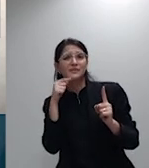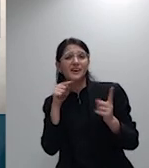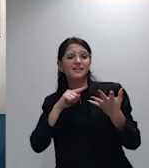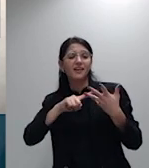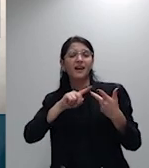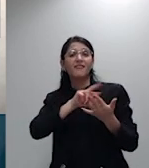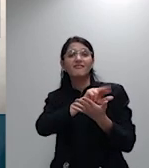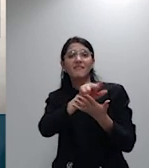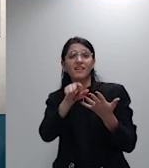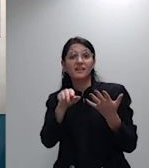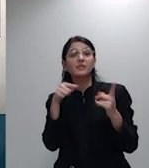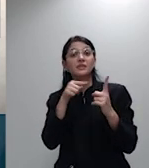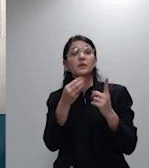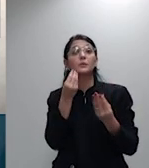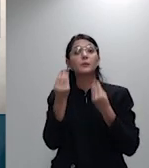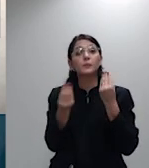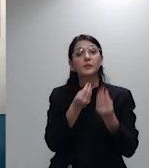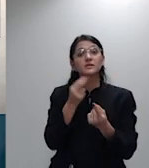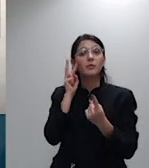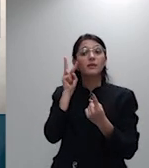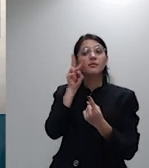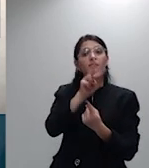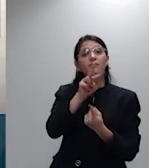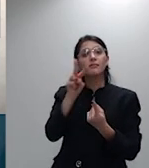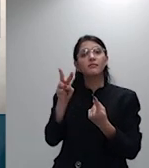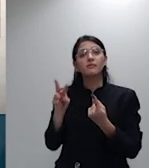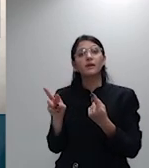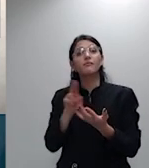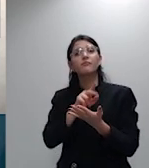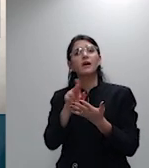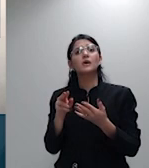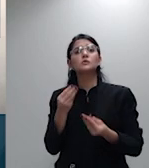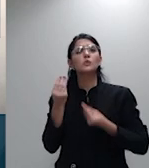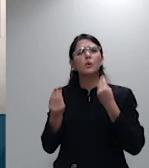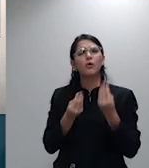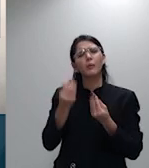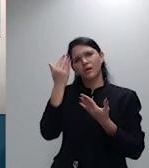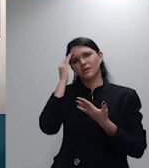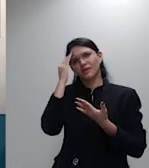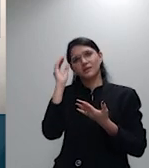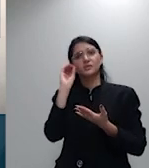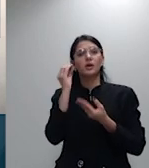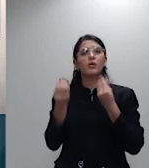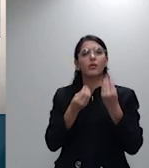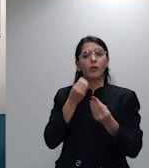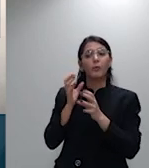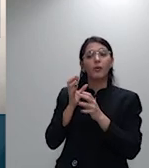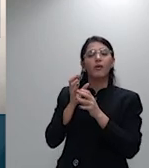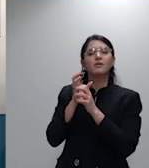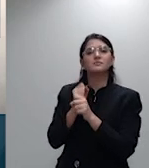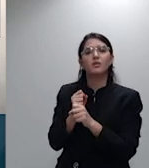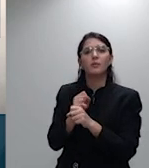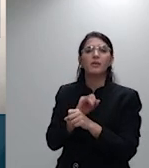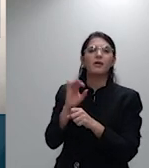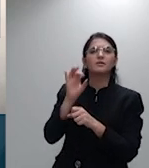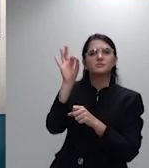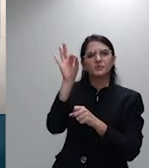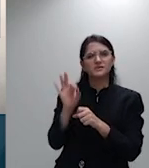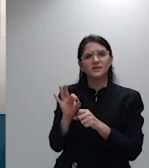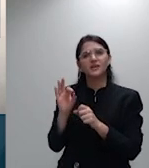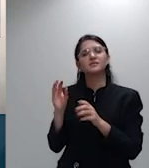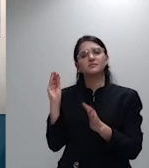disposição verdadeiramente o que se trata do cálculo atuarial apresentado pela aquela